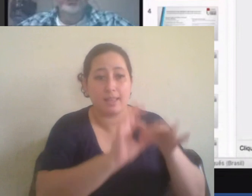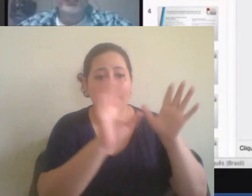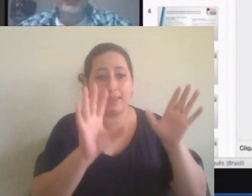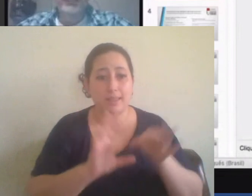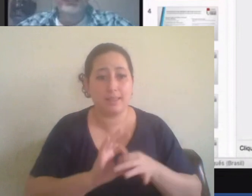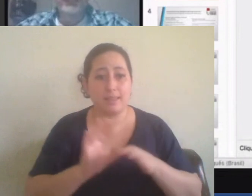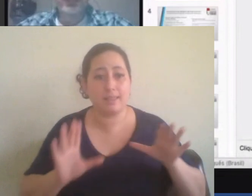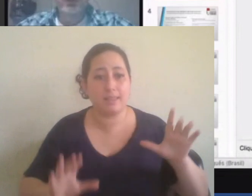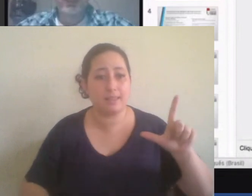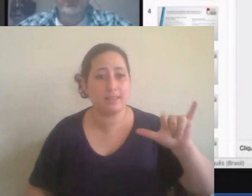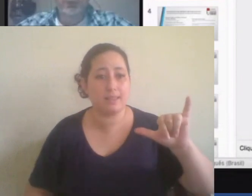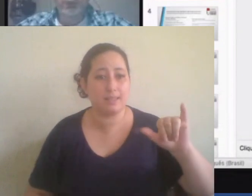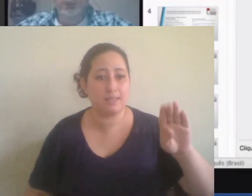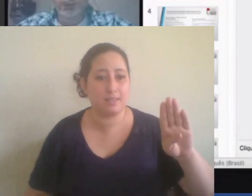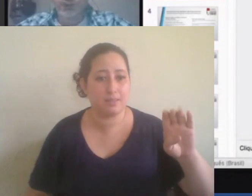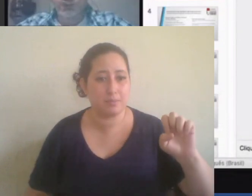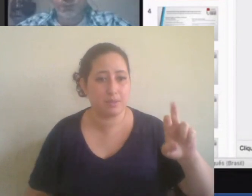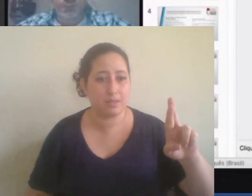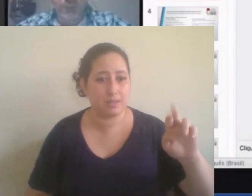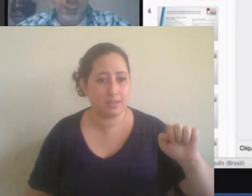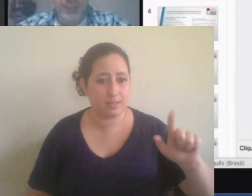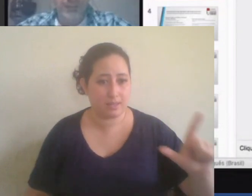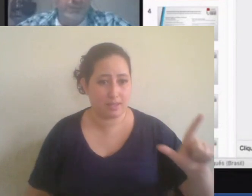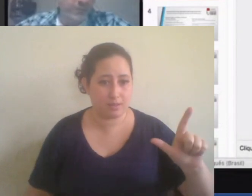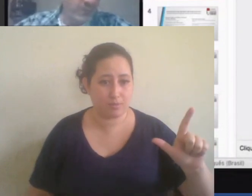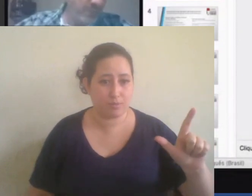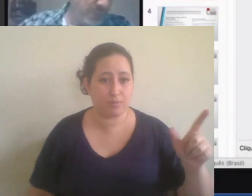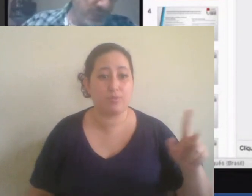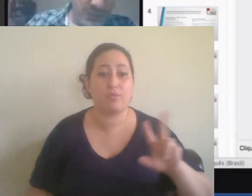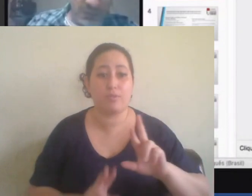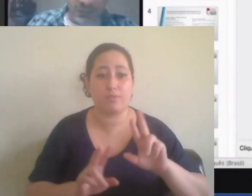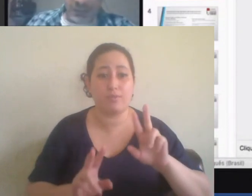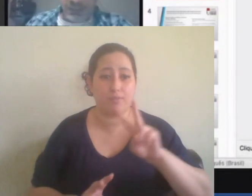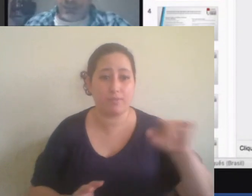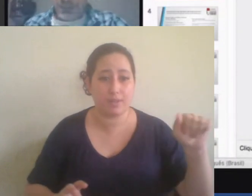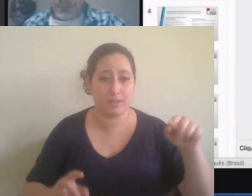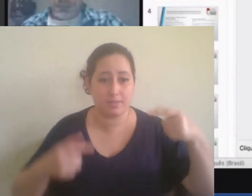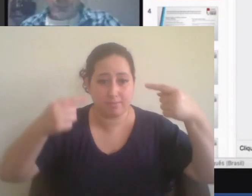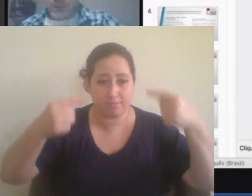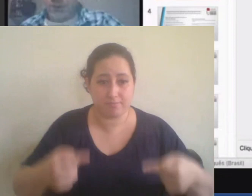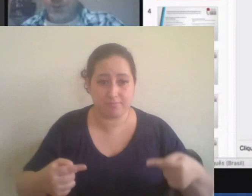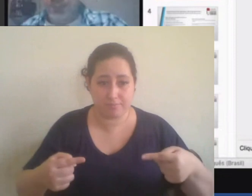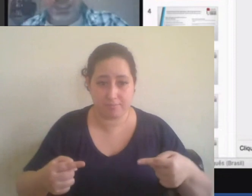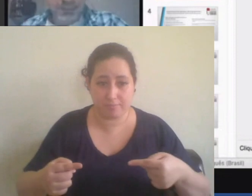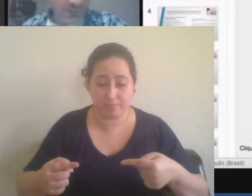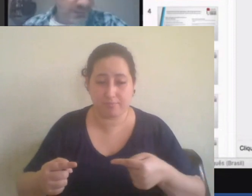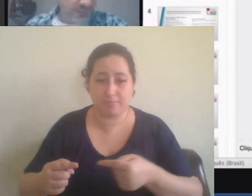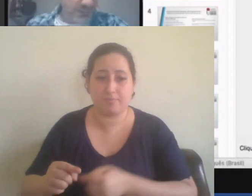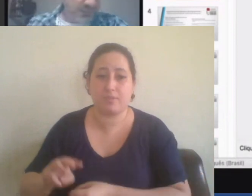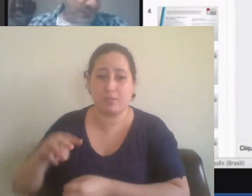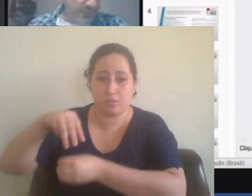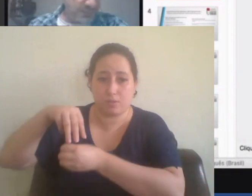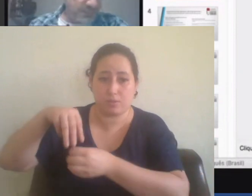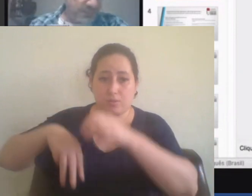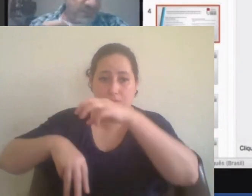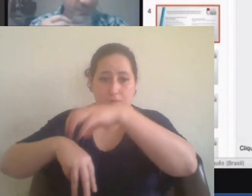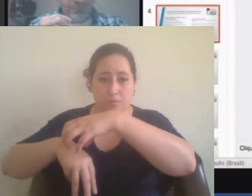em xeque o absolutismo monárquico. A próxima tela.